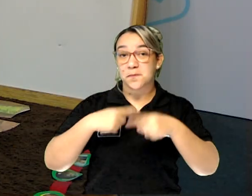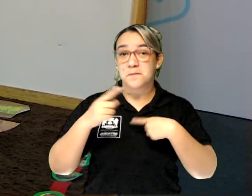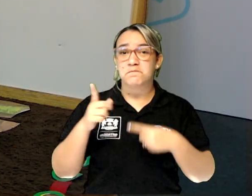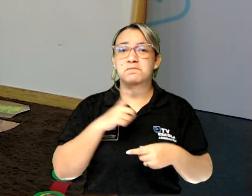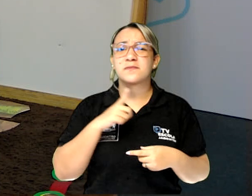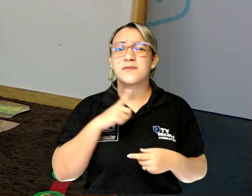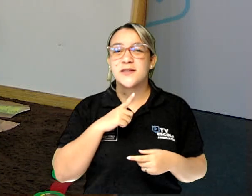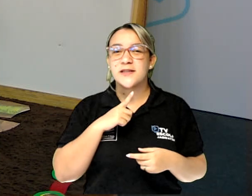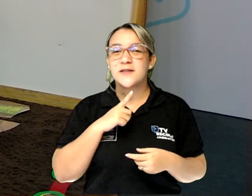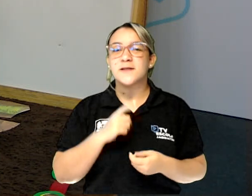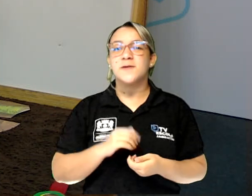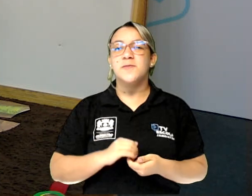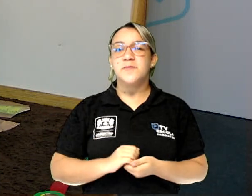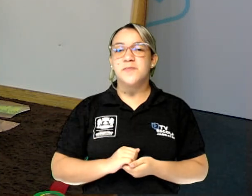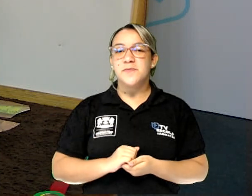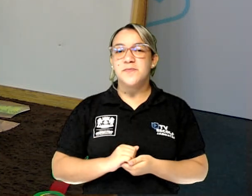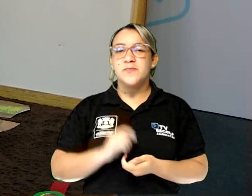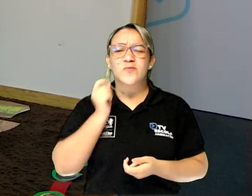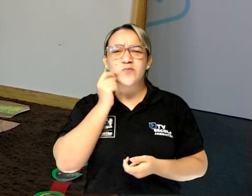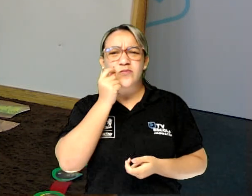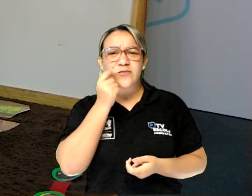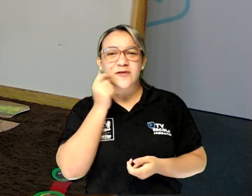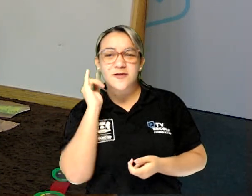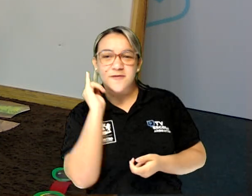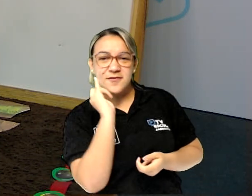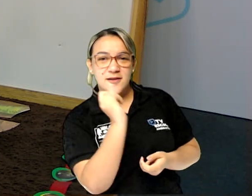que característica foi essa que o ratinho falou?